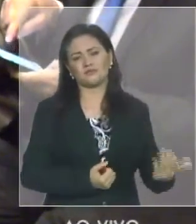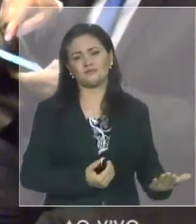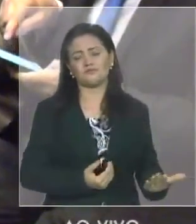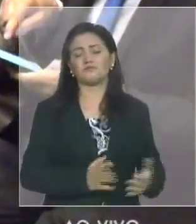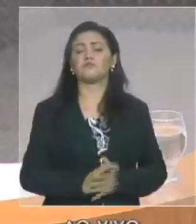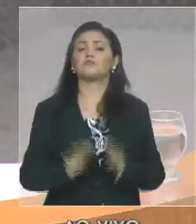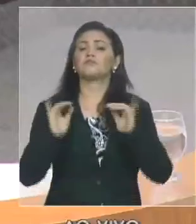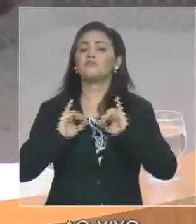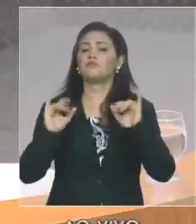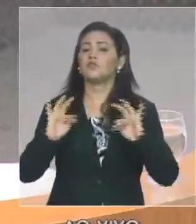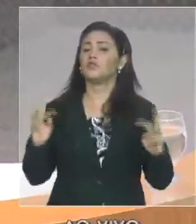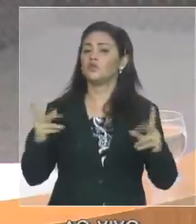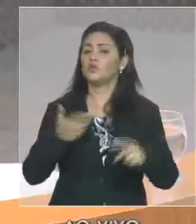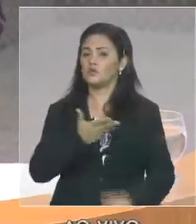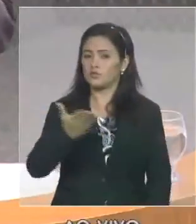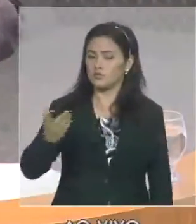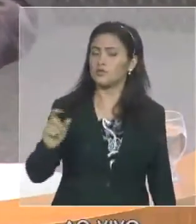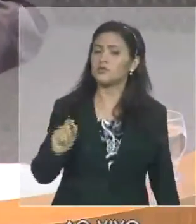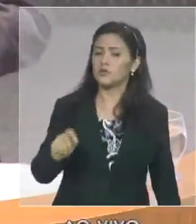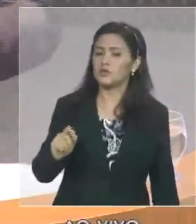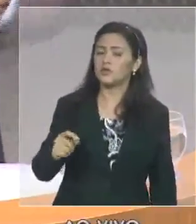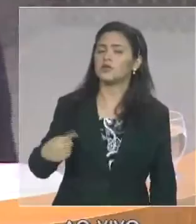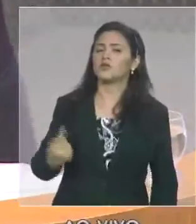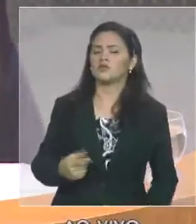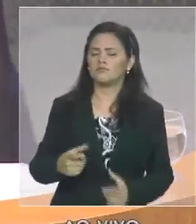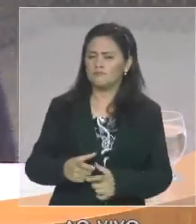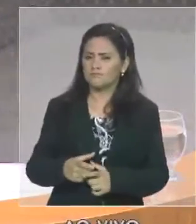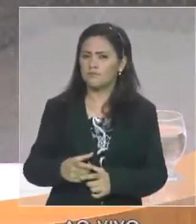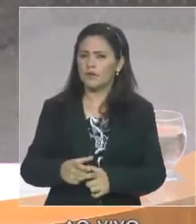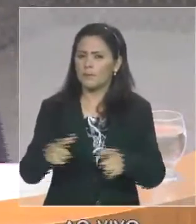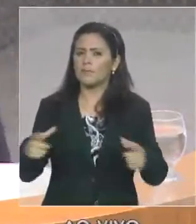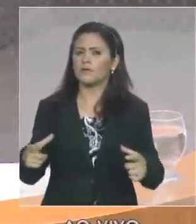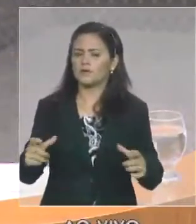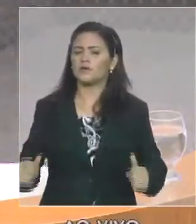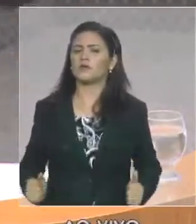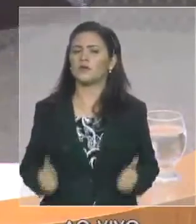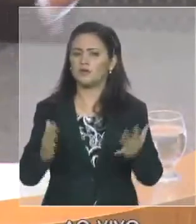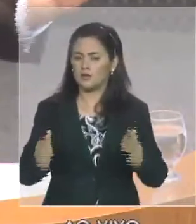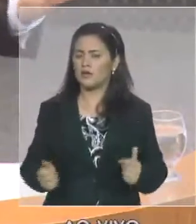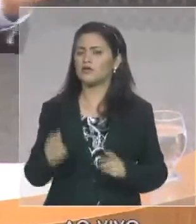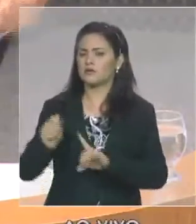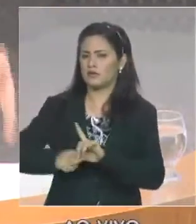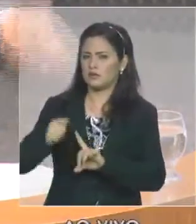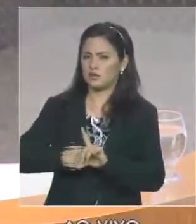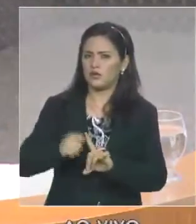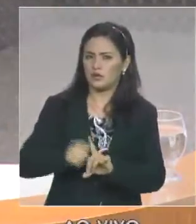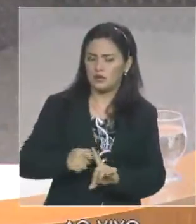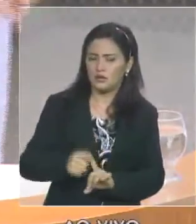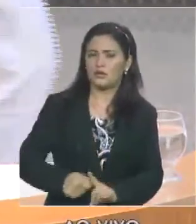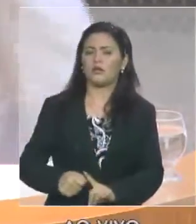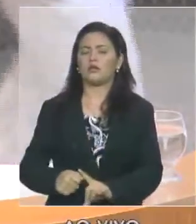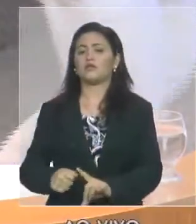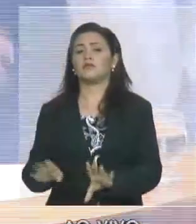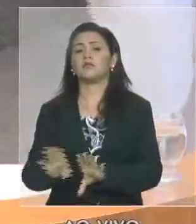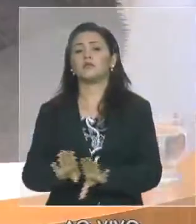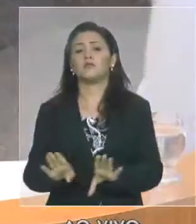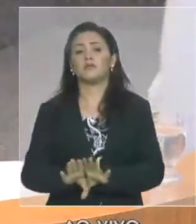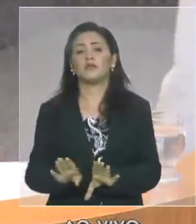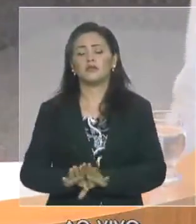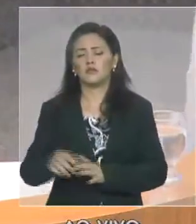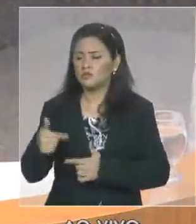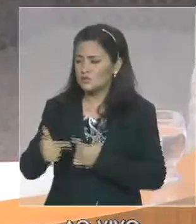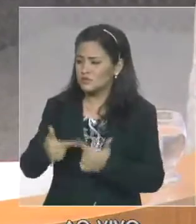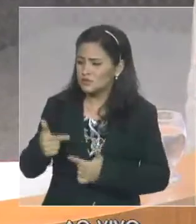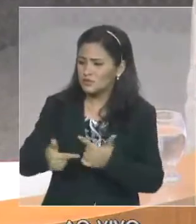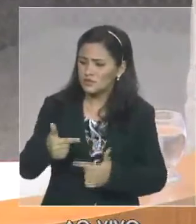e senhores que, de fato, nós ampliamos o curteio e vamos lutar para continuar a ampliar o curteio, porque esse é o único caminho para fazer